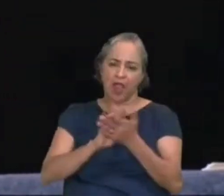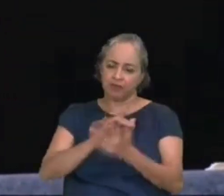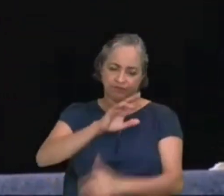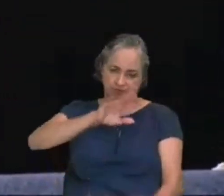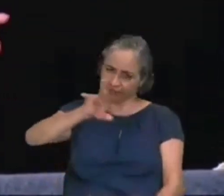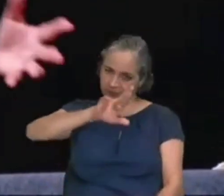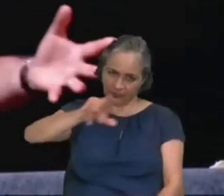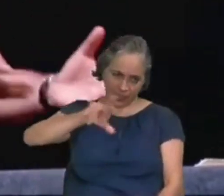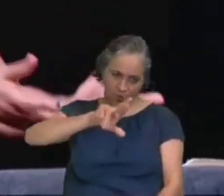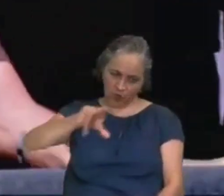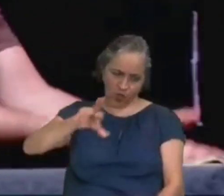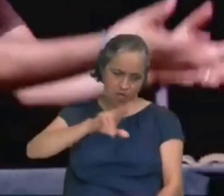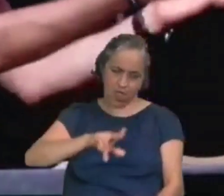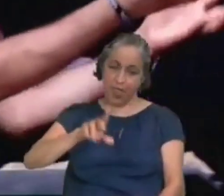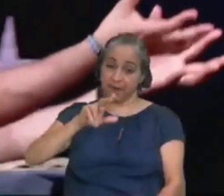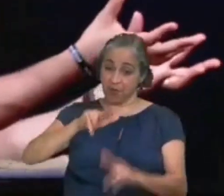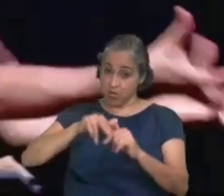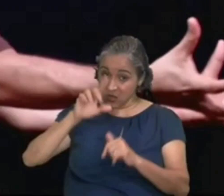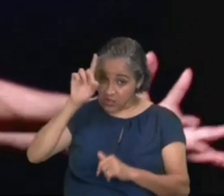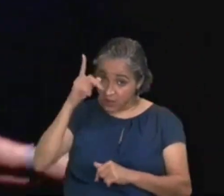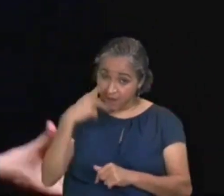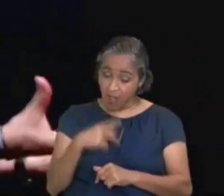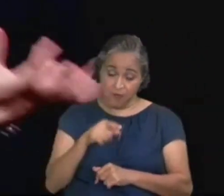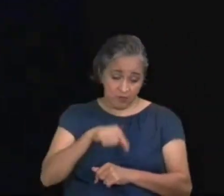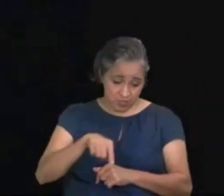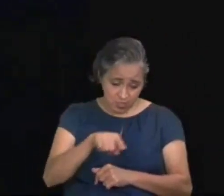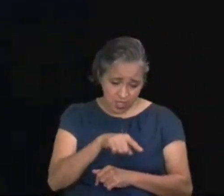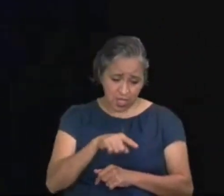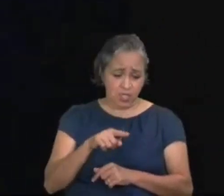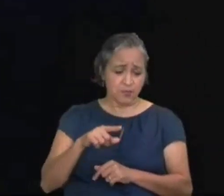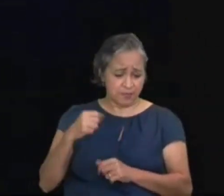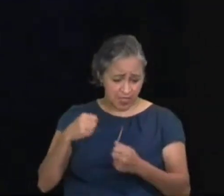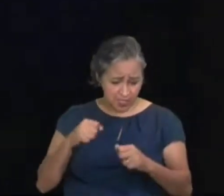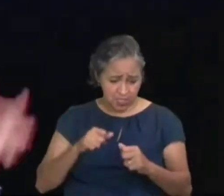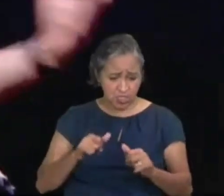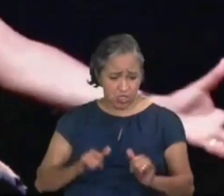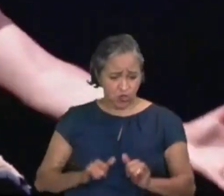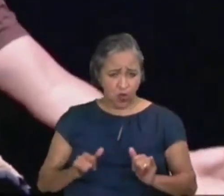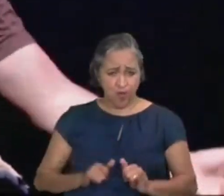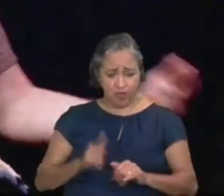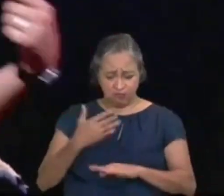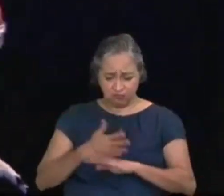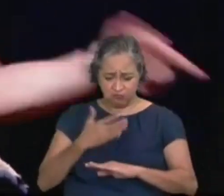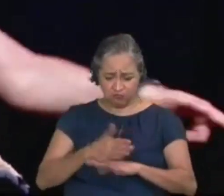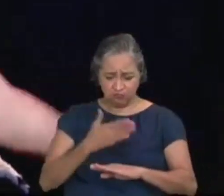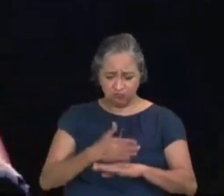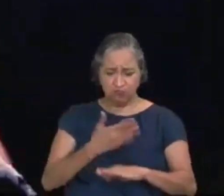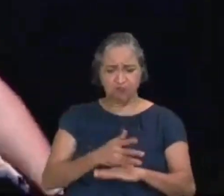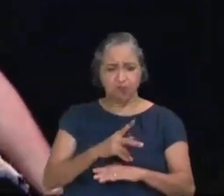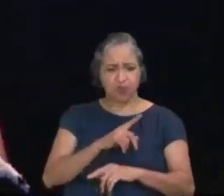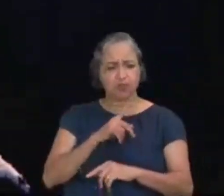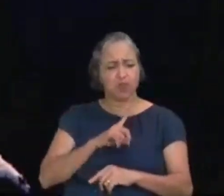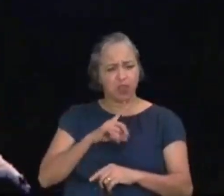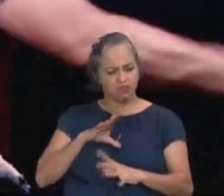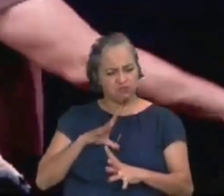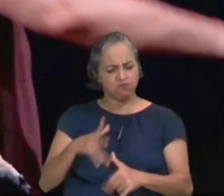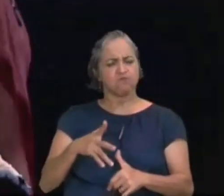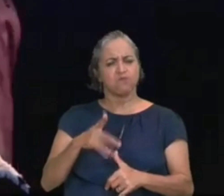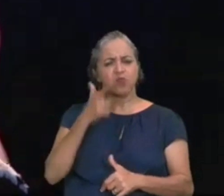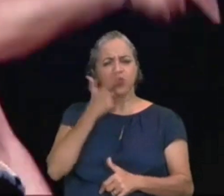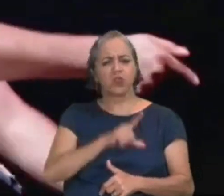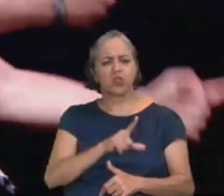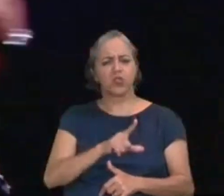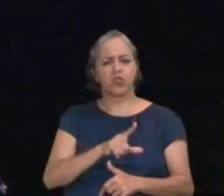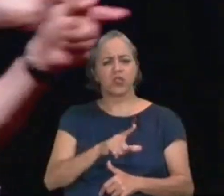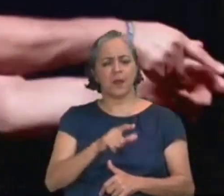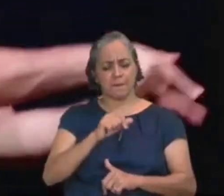não, porque Deus da mesmo diz, vocês tem que sofrer para vocês crescerem, mas tenham coragem, porque eu venci o mundo, e vocês